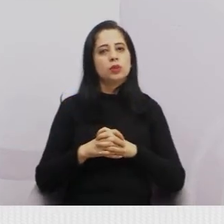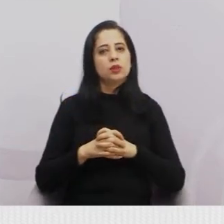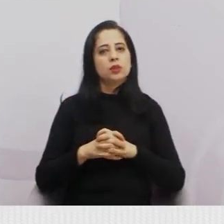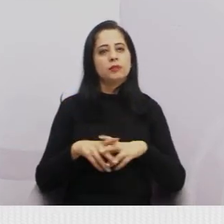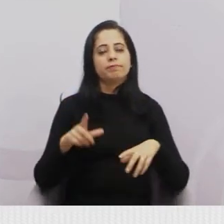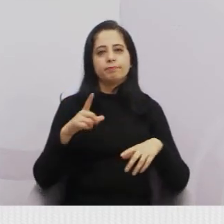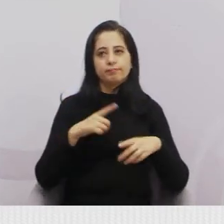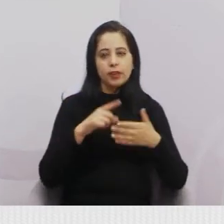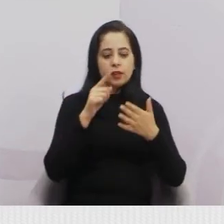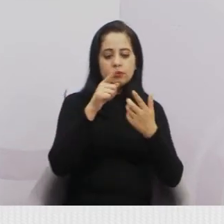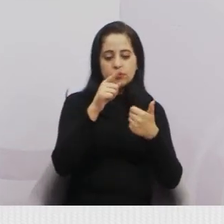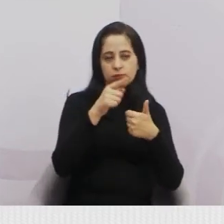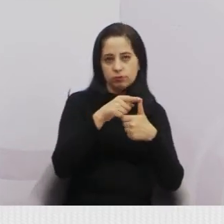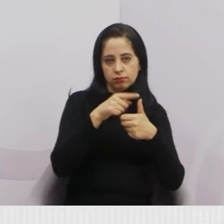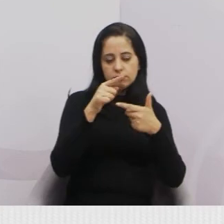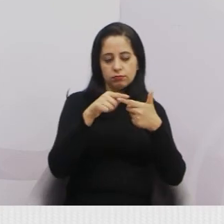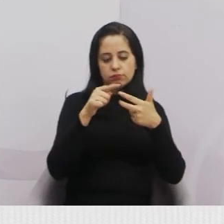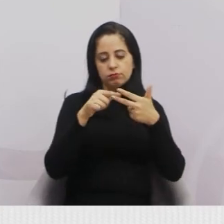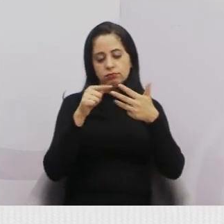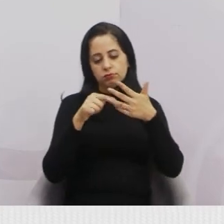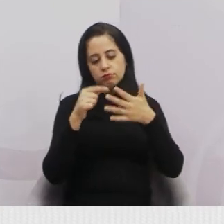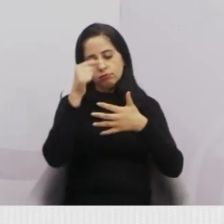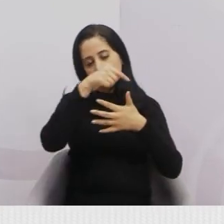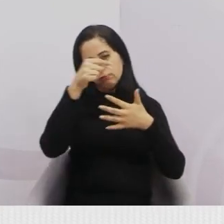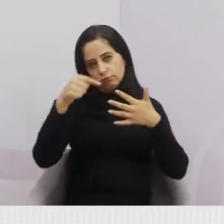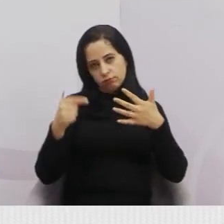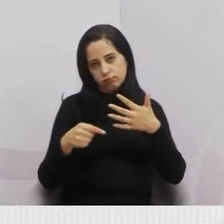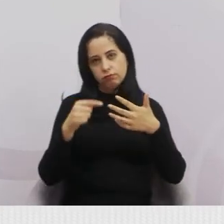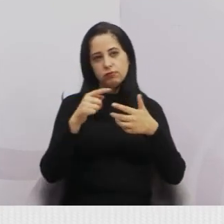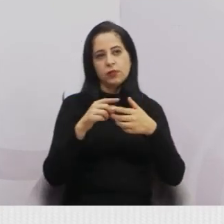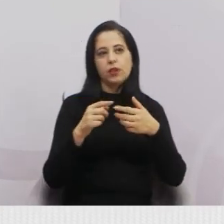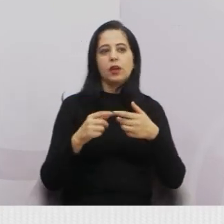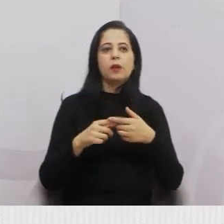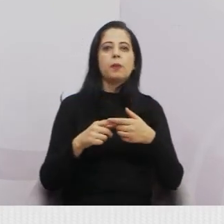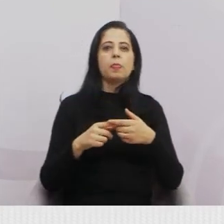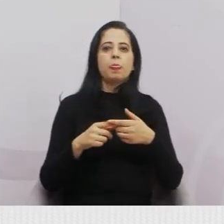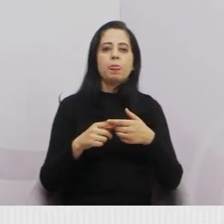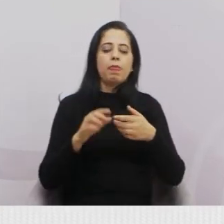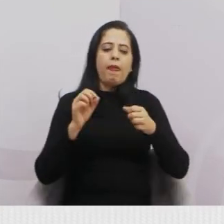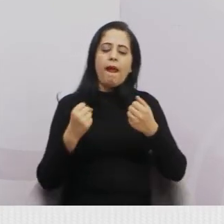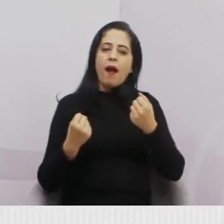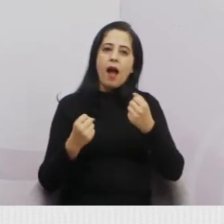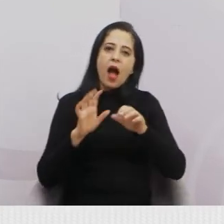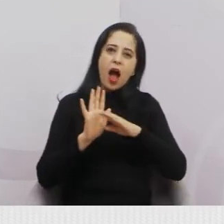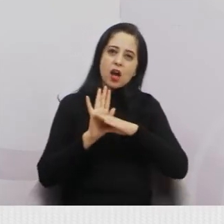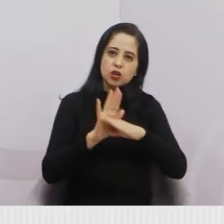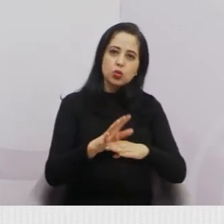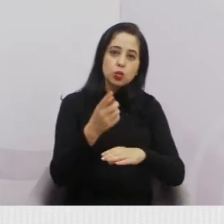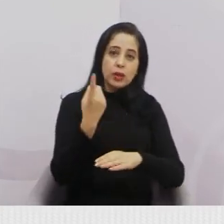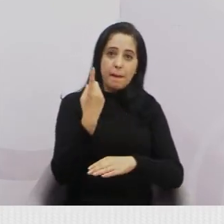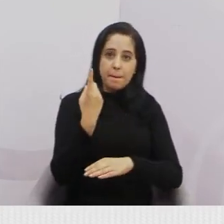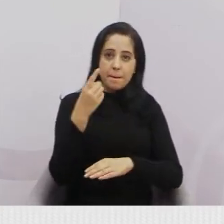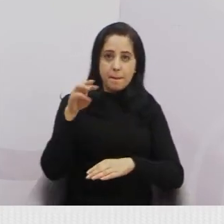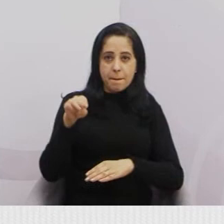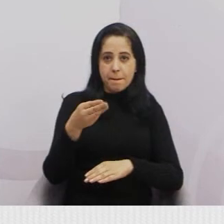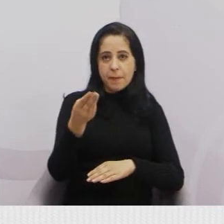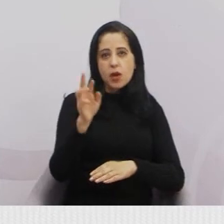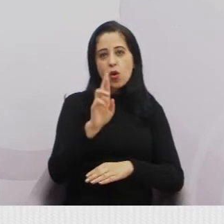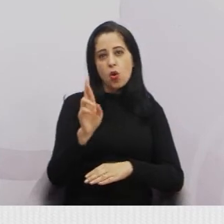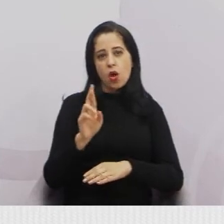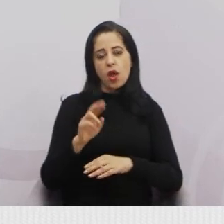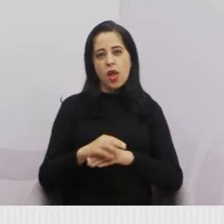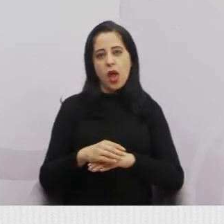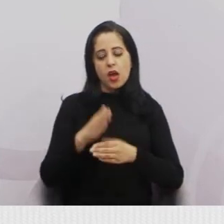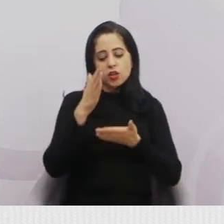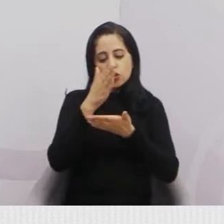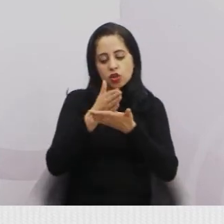qualificação empreendedora, formalização e Bolsa Auxílio de R$,00, dividido em